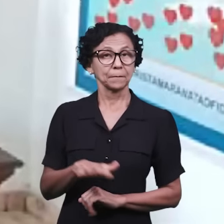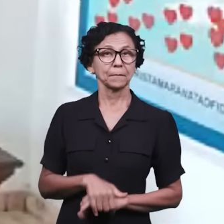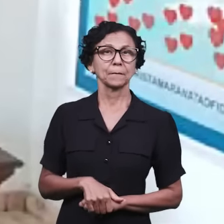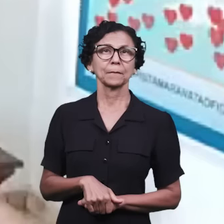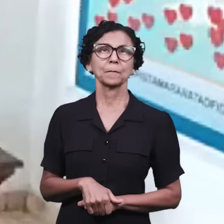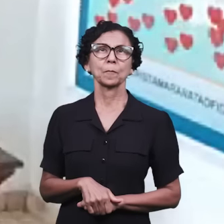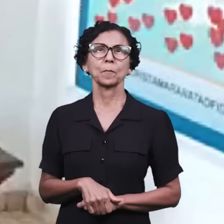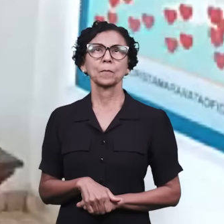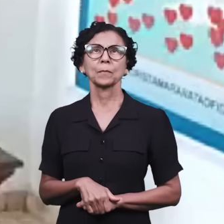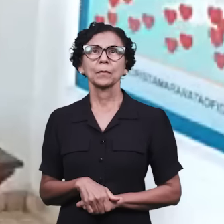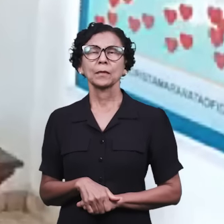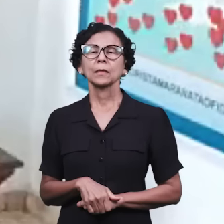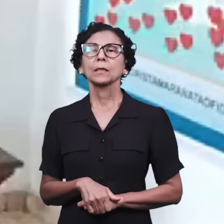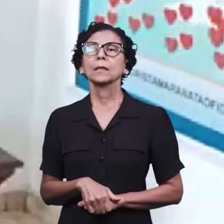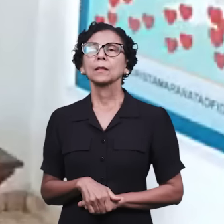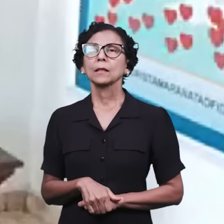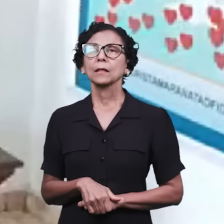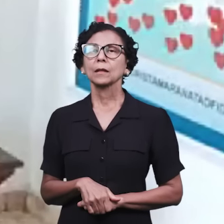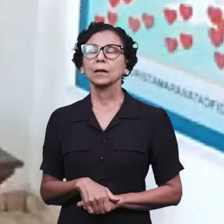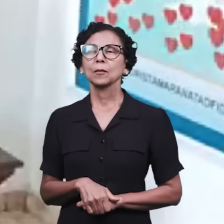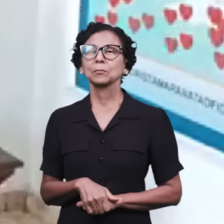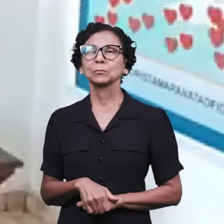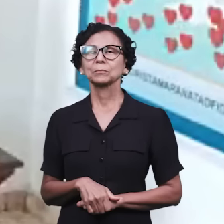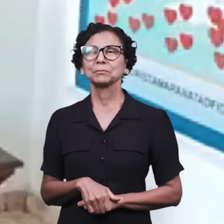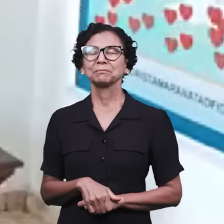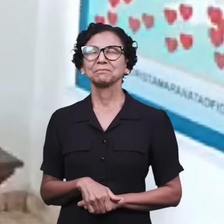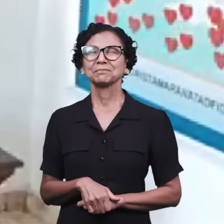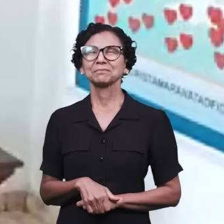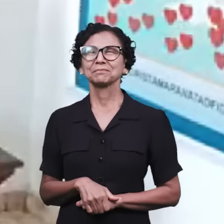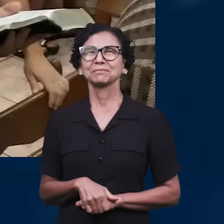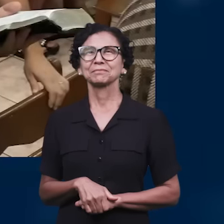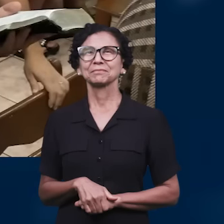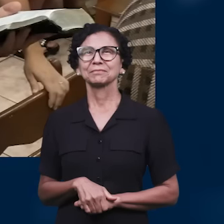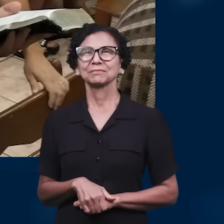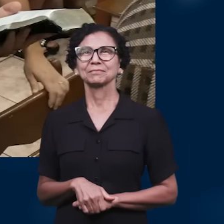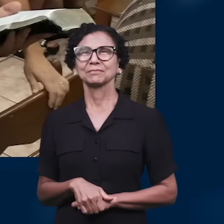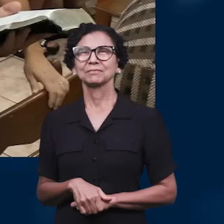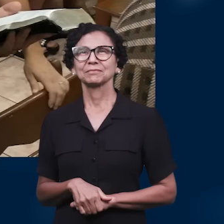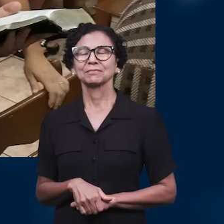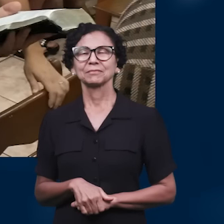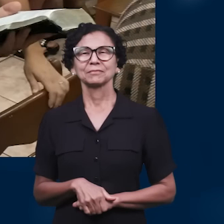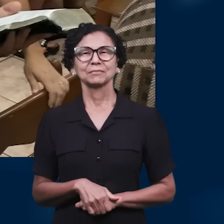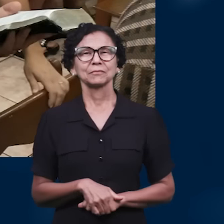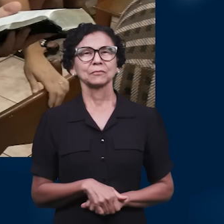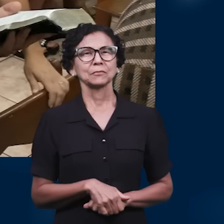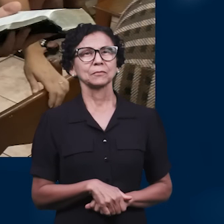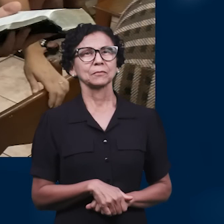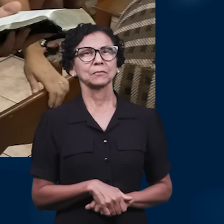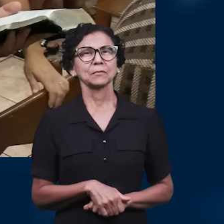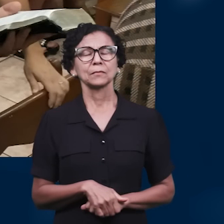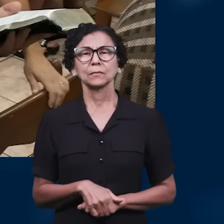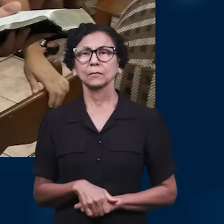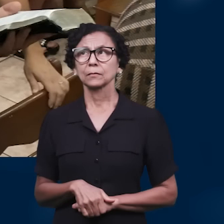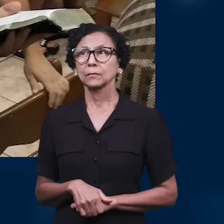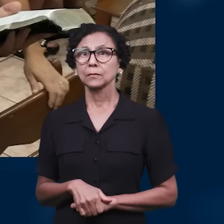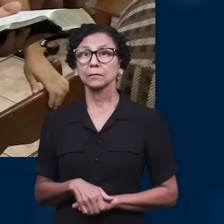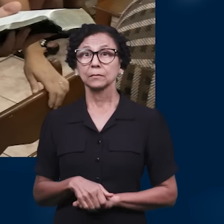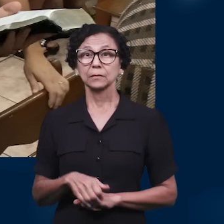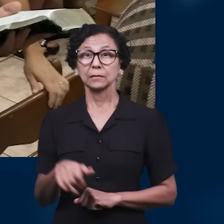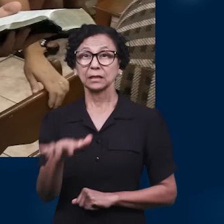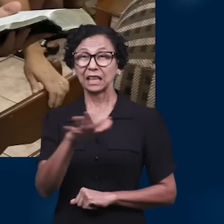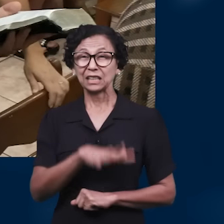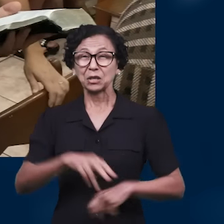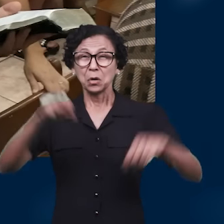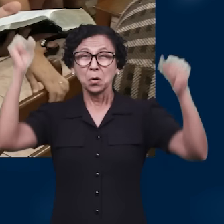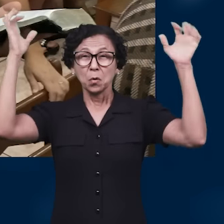novidade, a implantação do Projeto Aprendiz Júnior. Vamos ver! Nem mesmo a forte chuva que caiu em nossa cidade